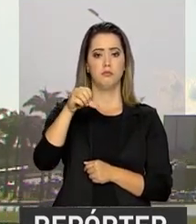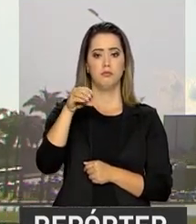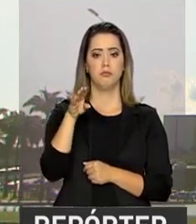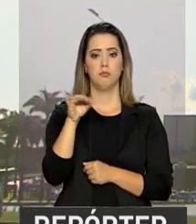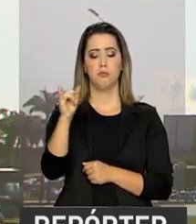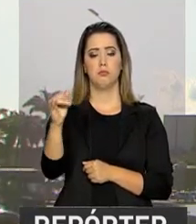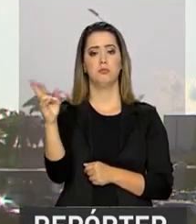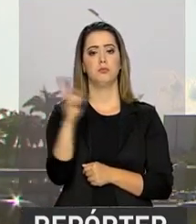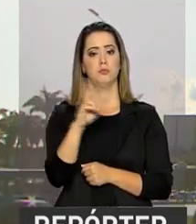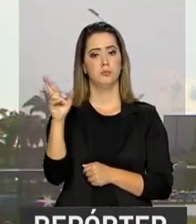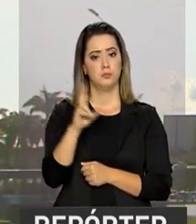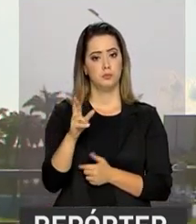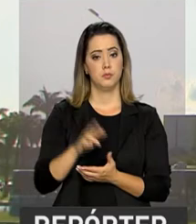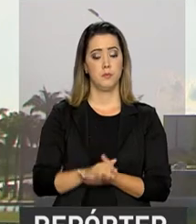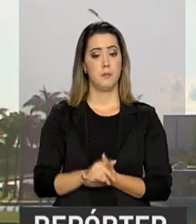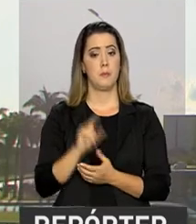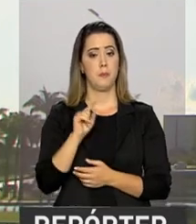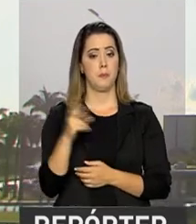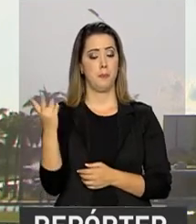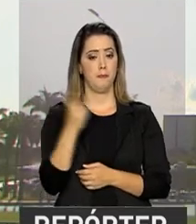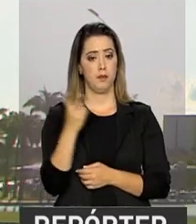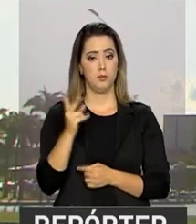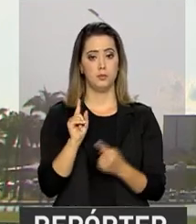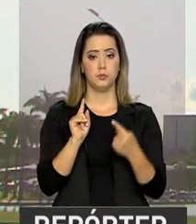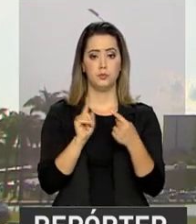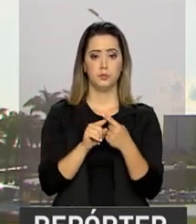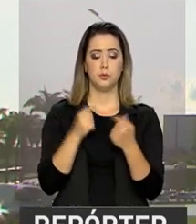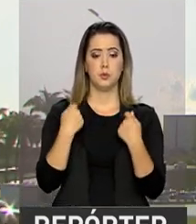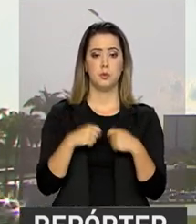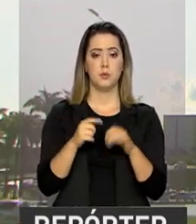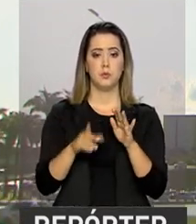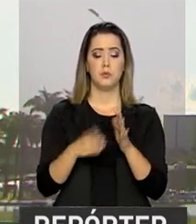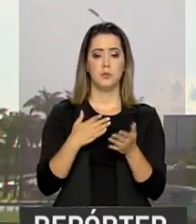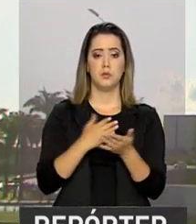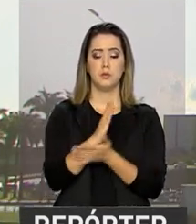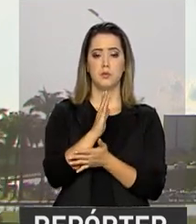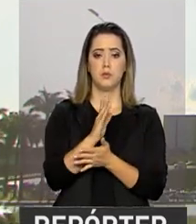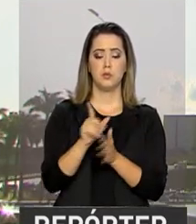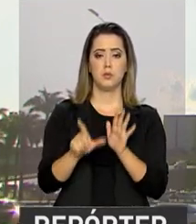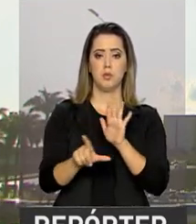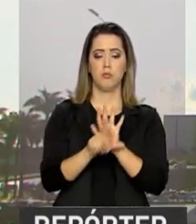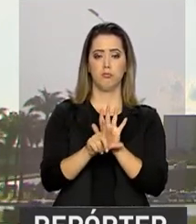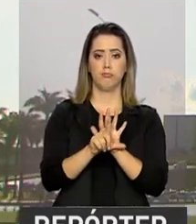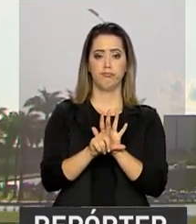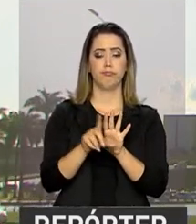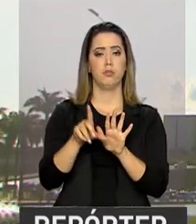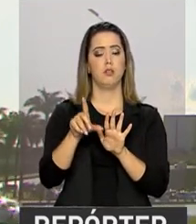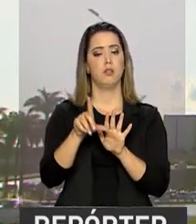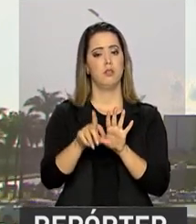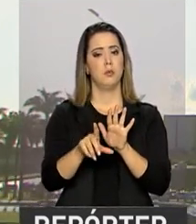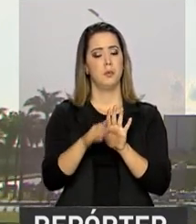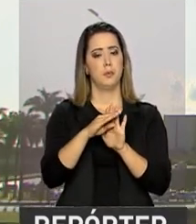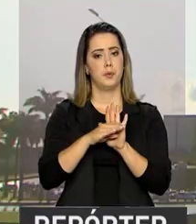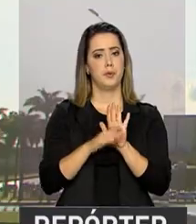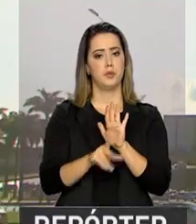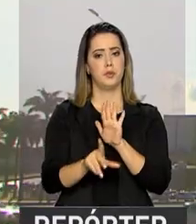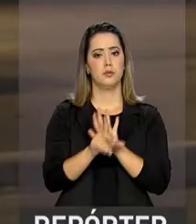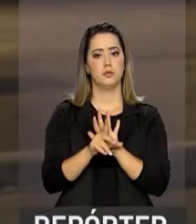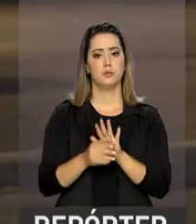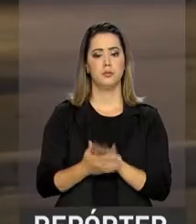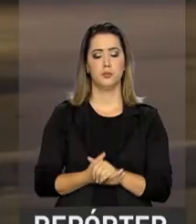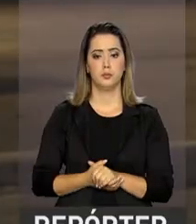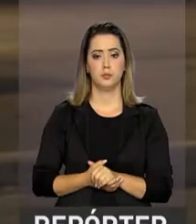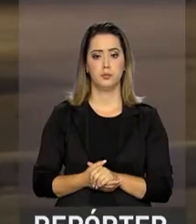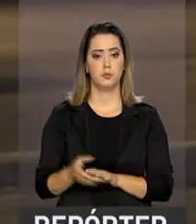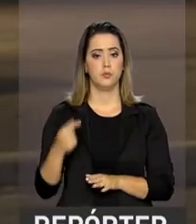bilhões. As duas metas terão de ser alteradas no Congresso por meio de projetos de lei.